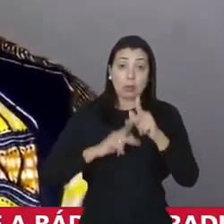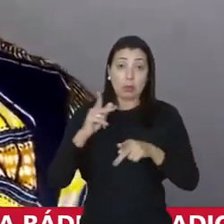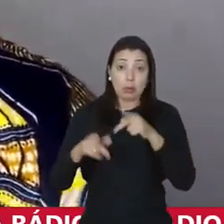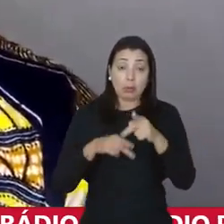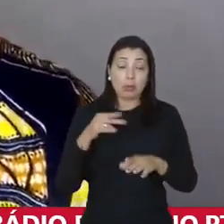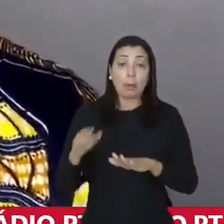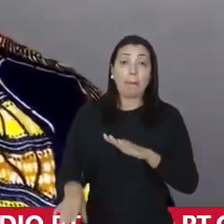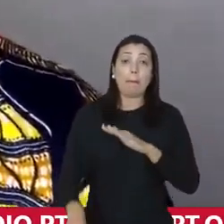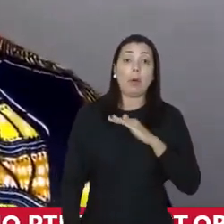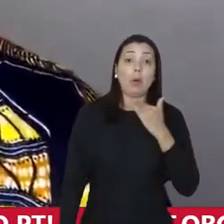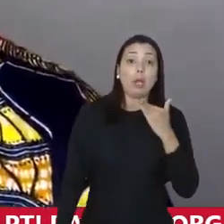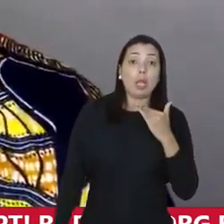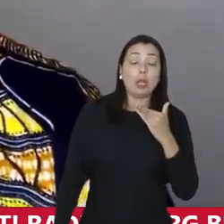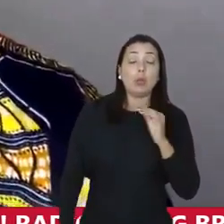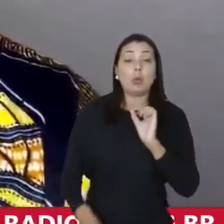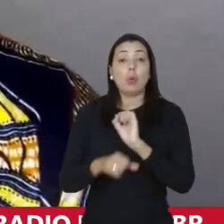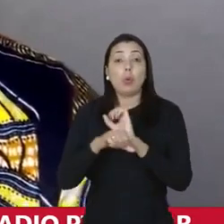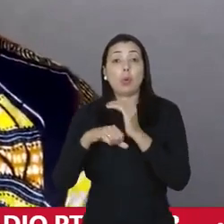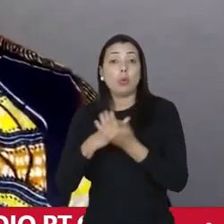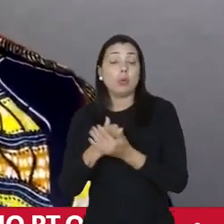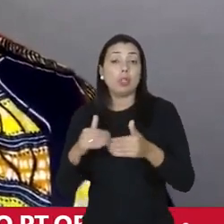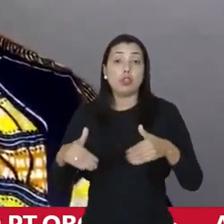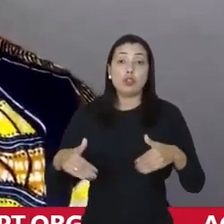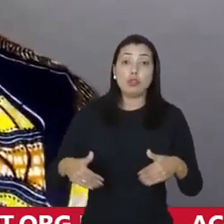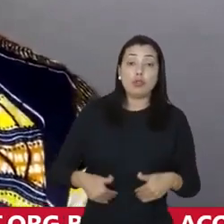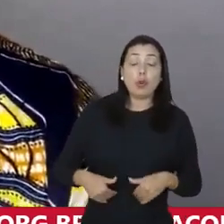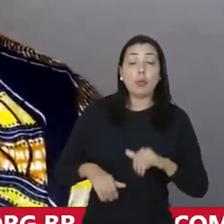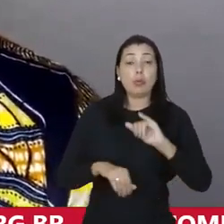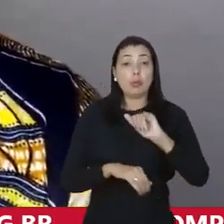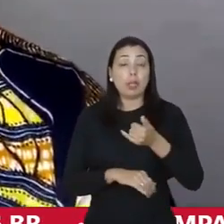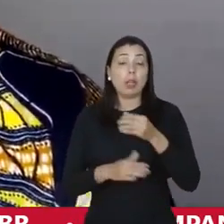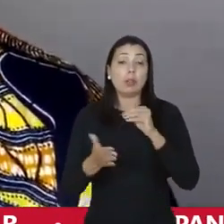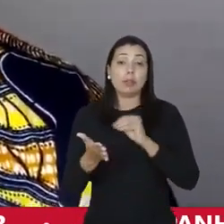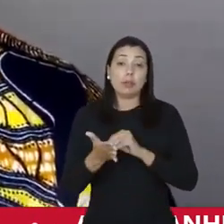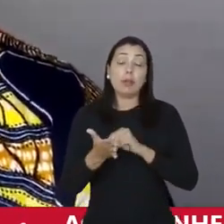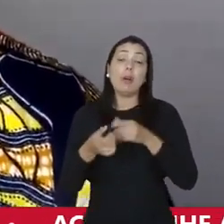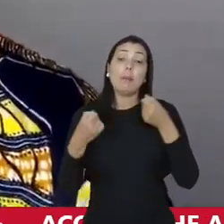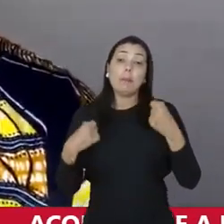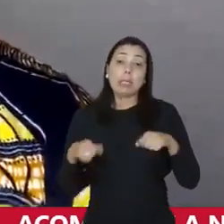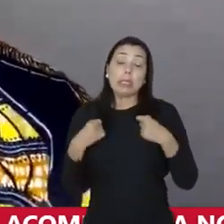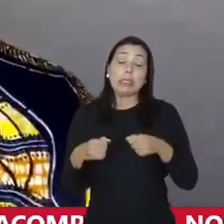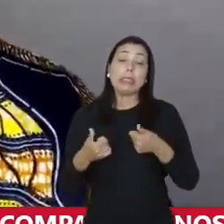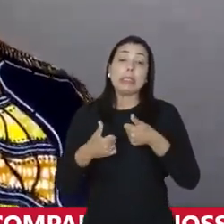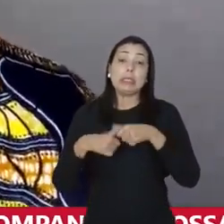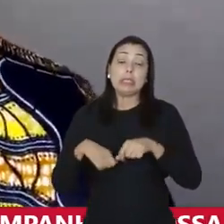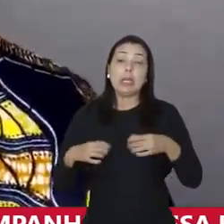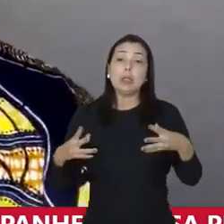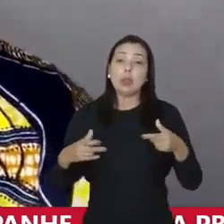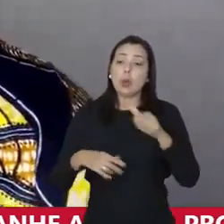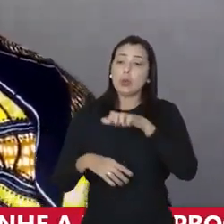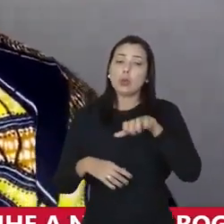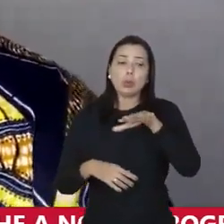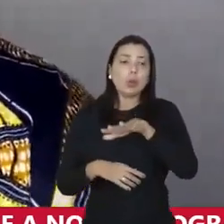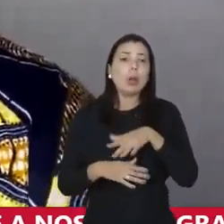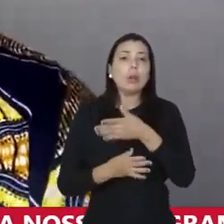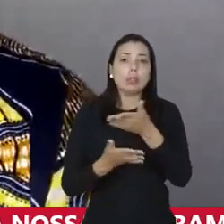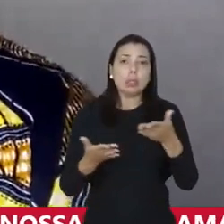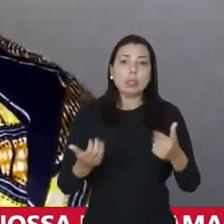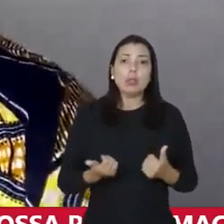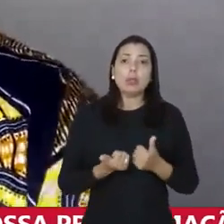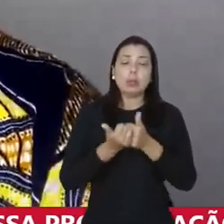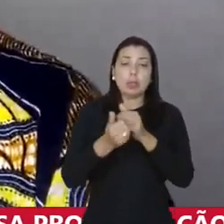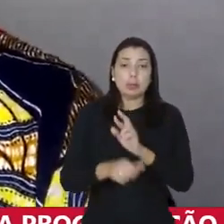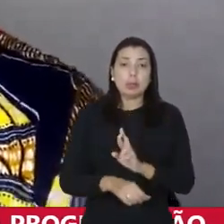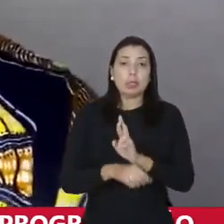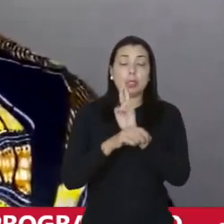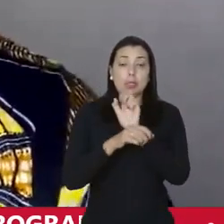está morrendo seja de covid de fome de oportunidade a gente precisa estar em todos os espaços ocupando e